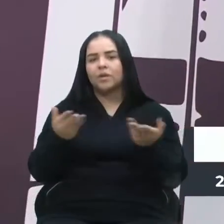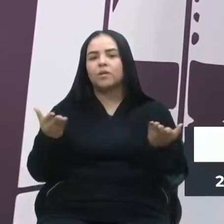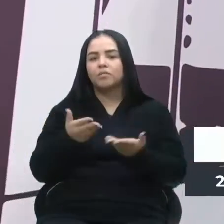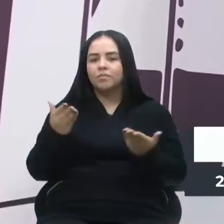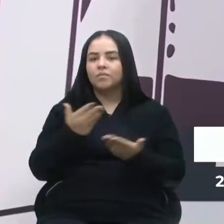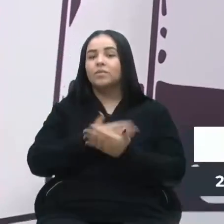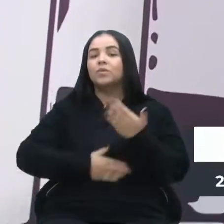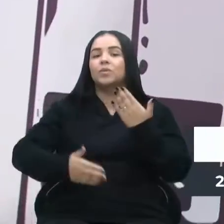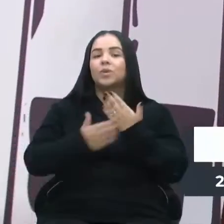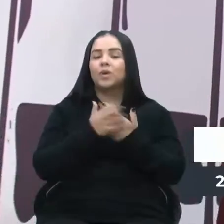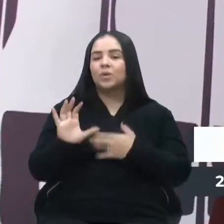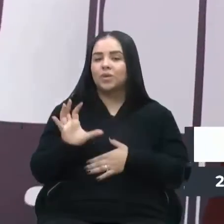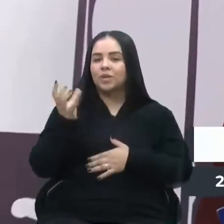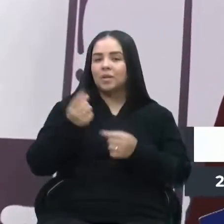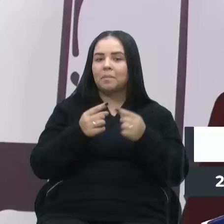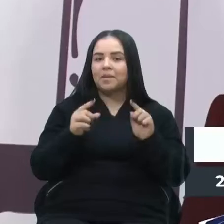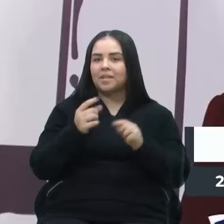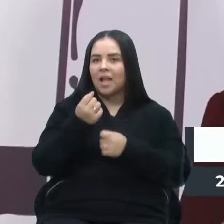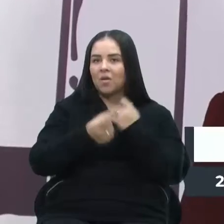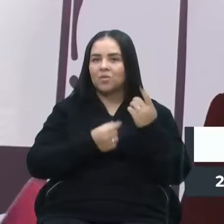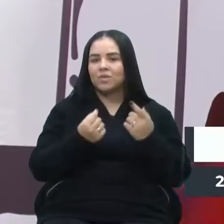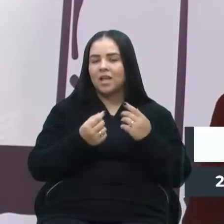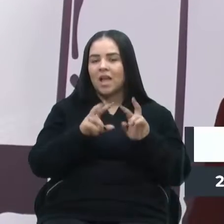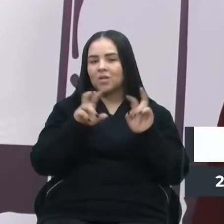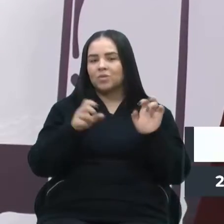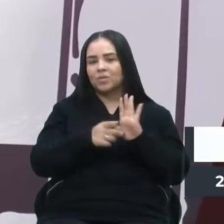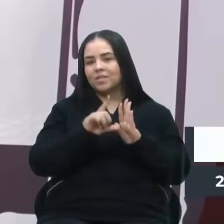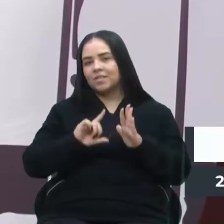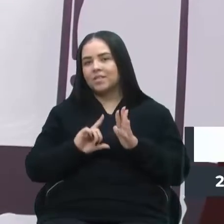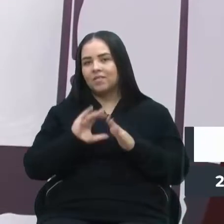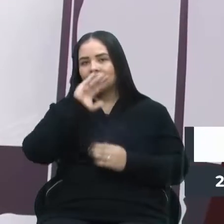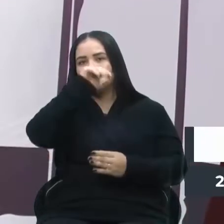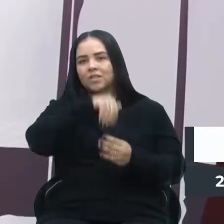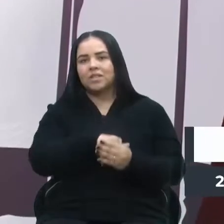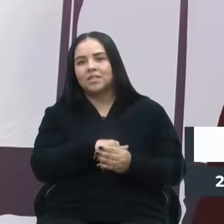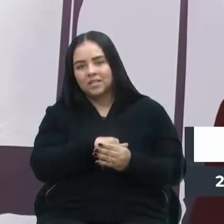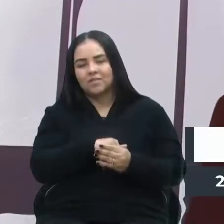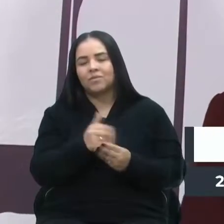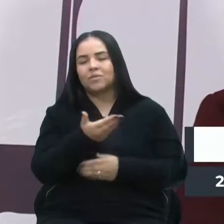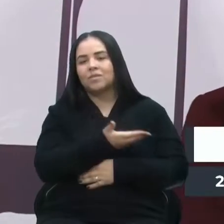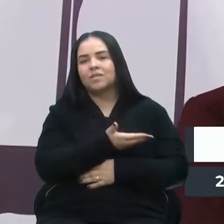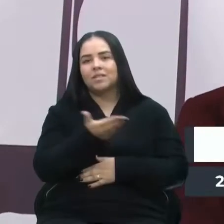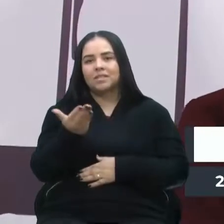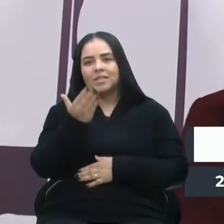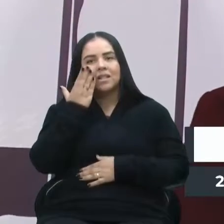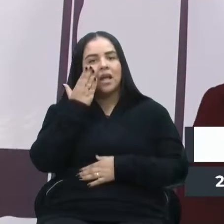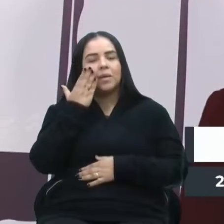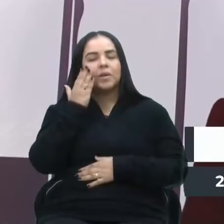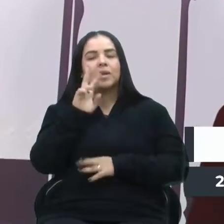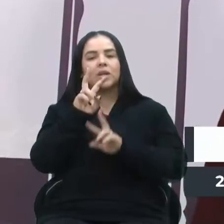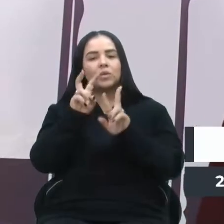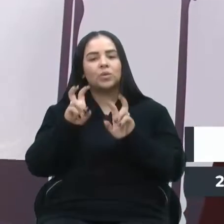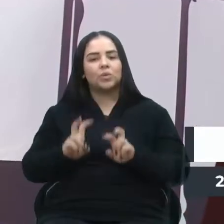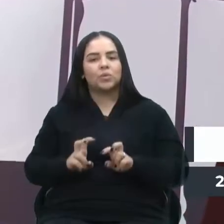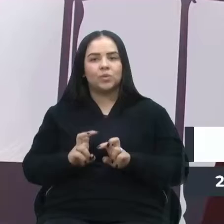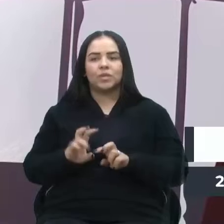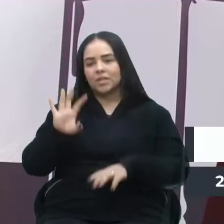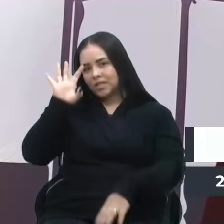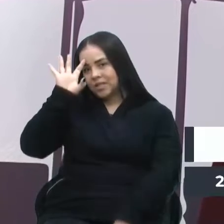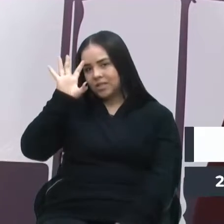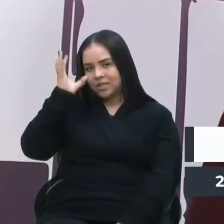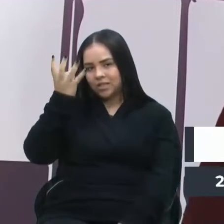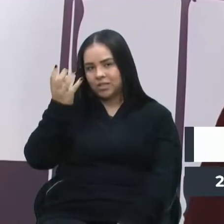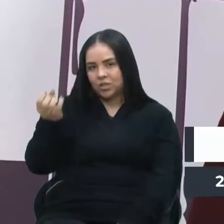aconteceu, mas eu adianto alguns assuntos, as votações, para vocês se interarem do assunto. Foi decidido